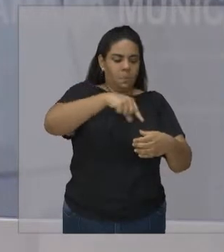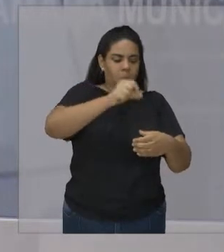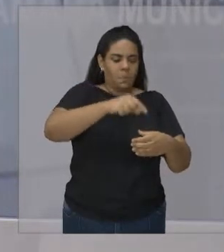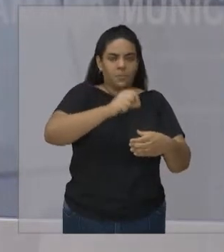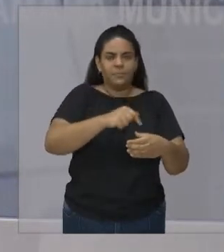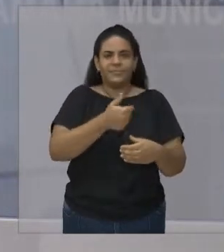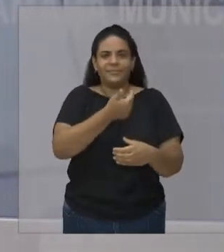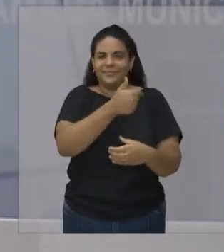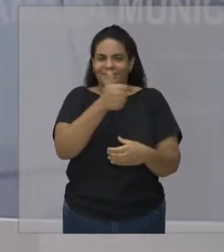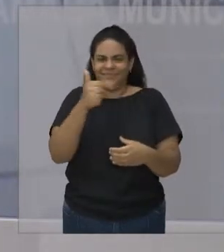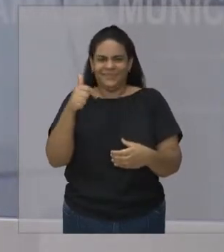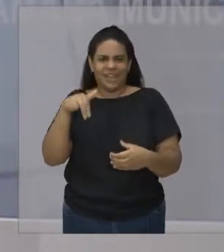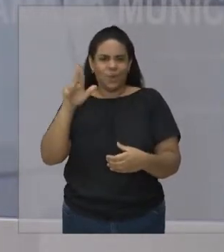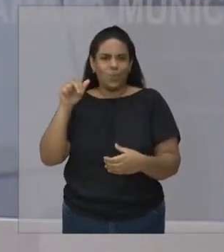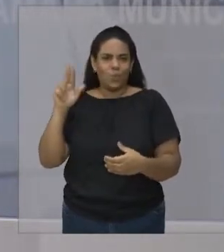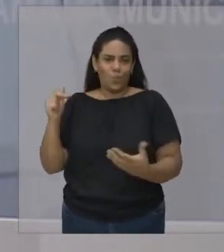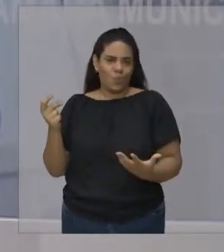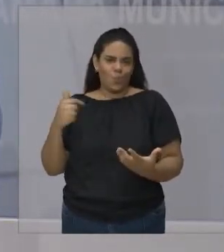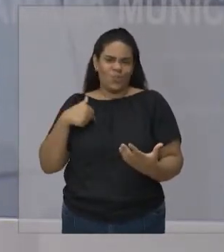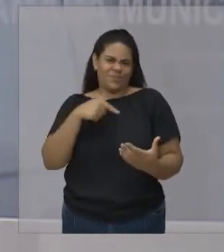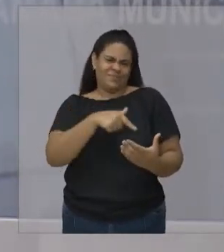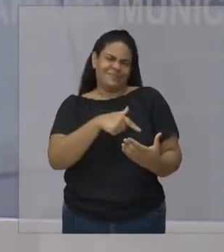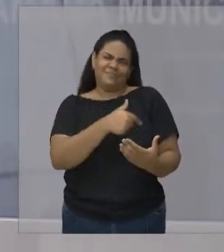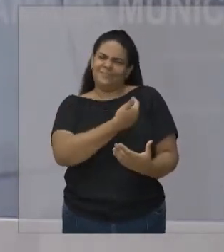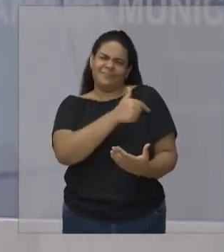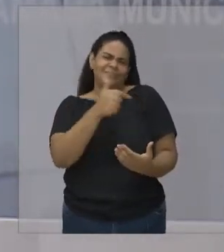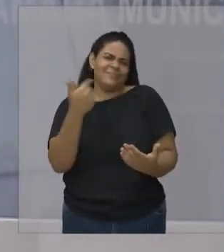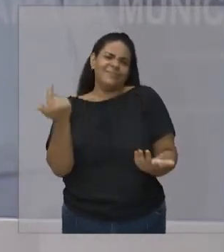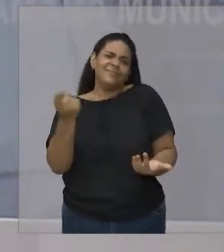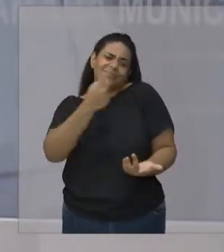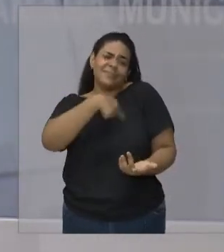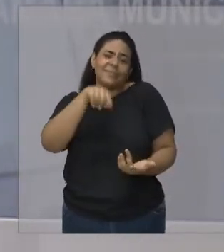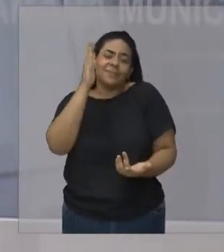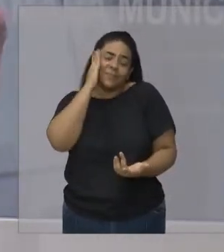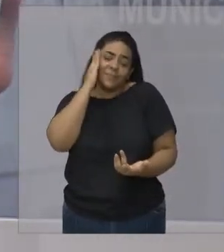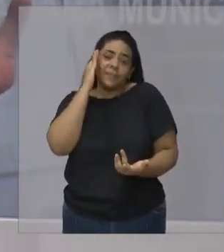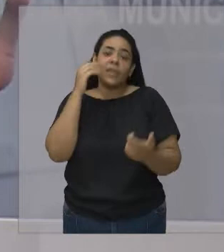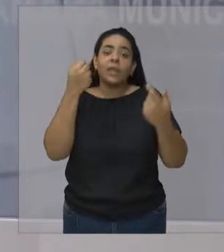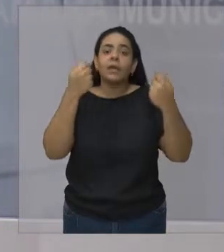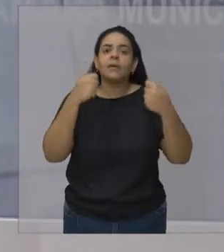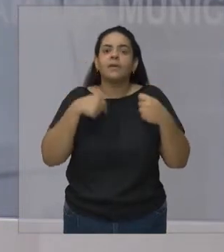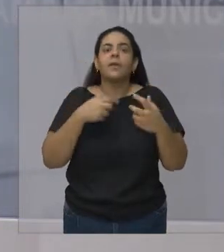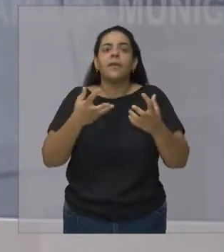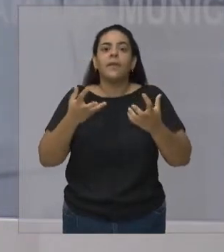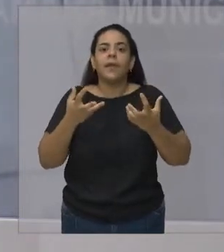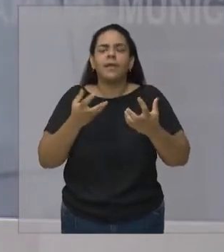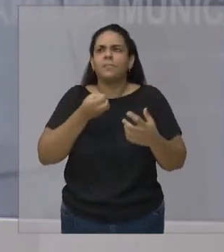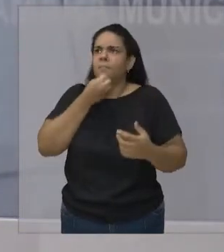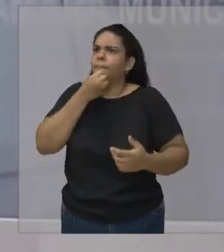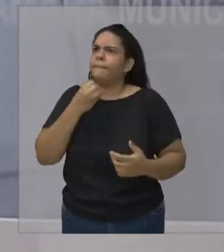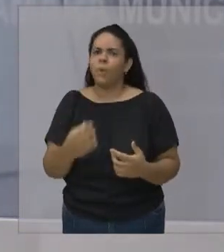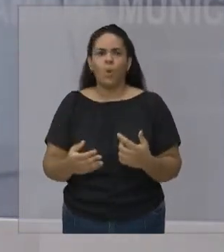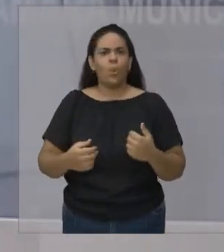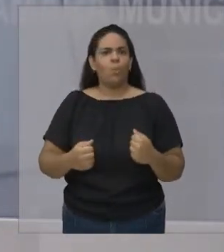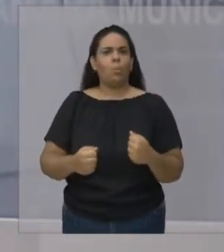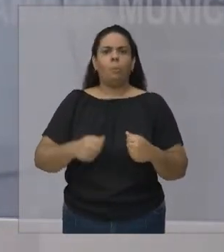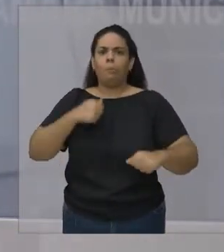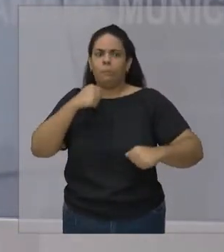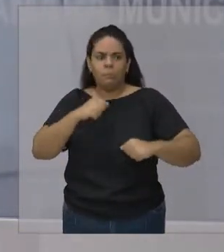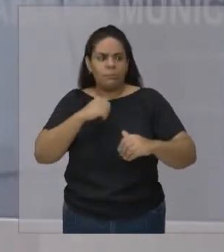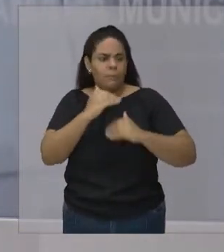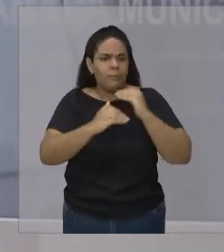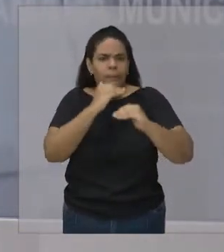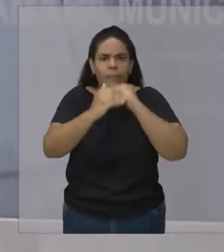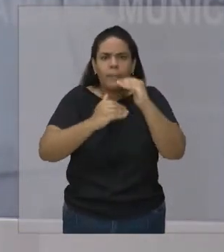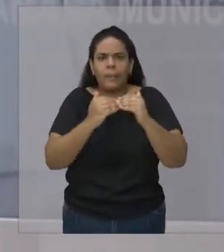me falar aí Porque isso não existe Isso é algo que você tem que treinar Tem que se dedicar Mas que quando a gente tem